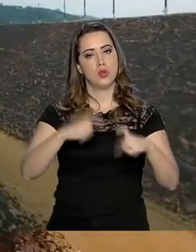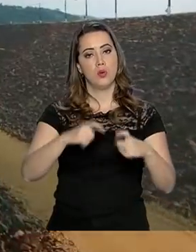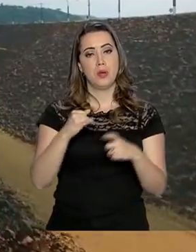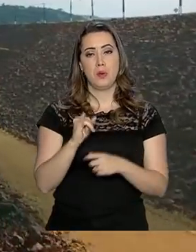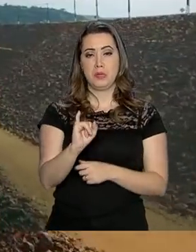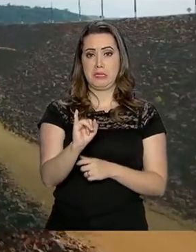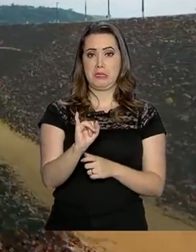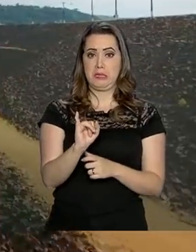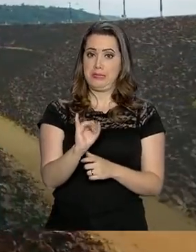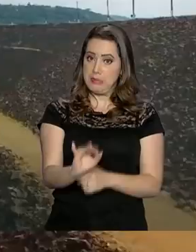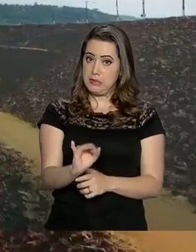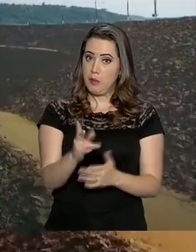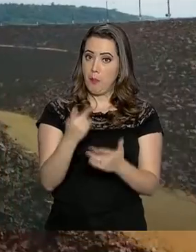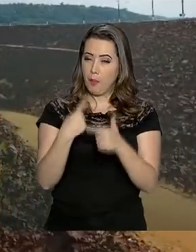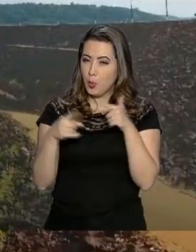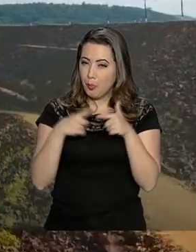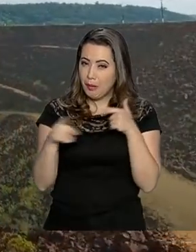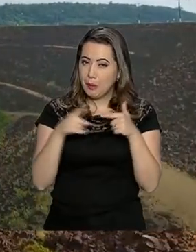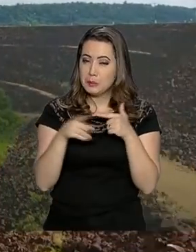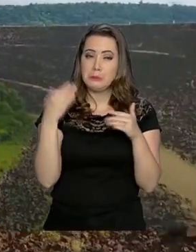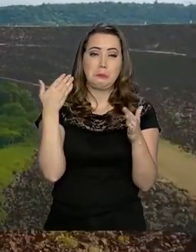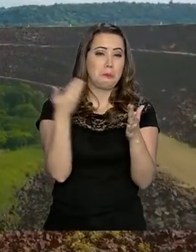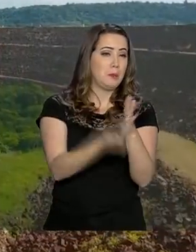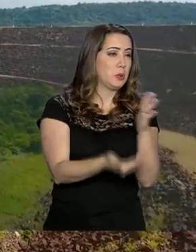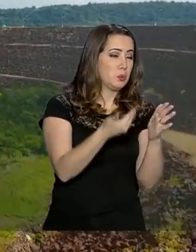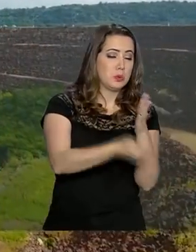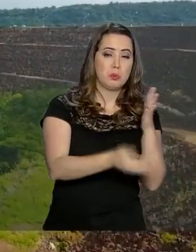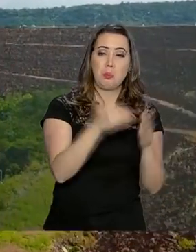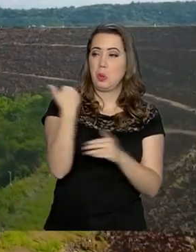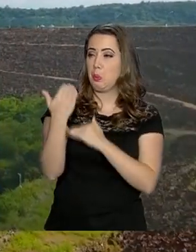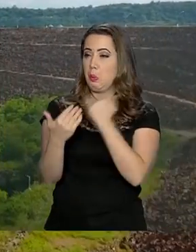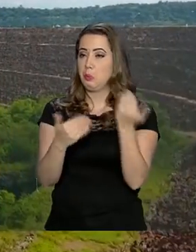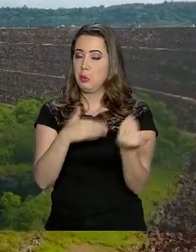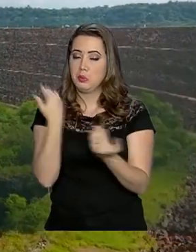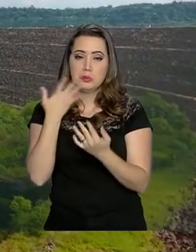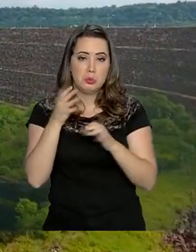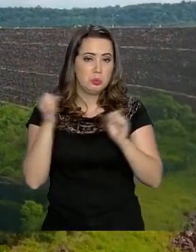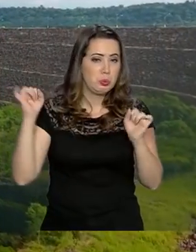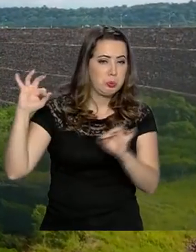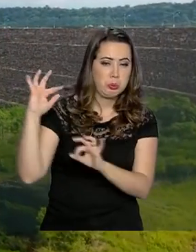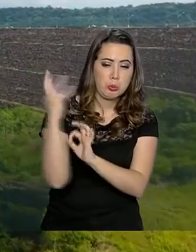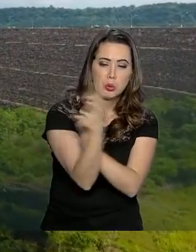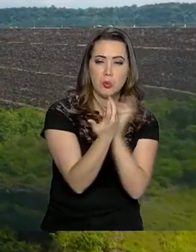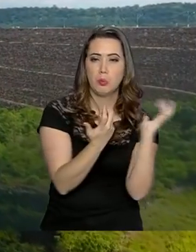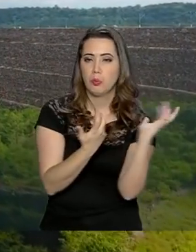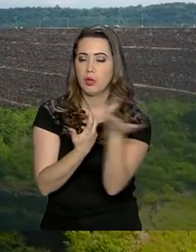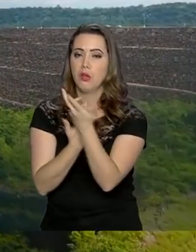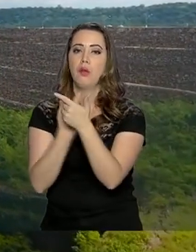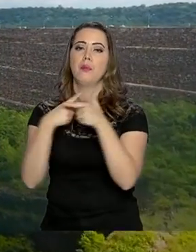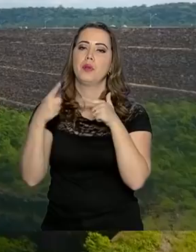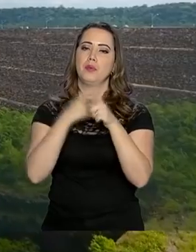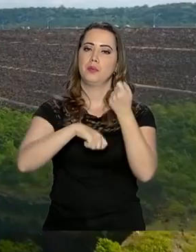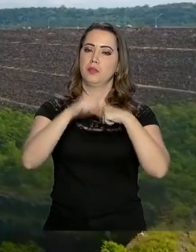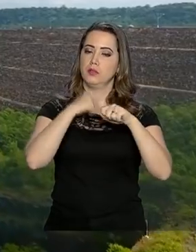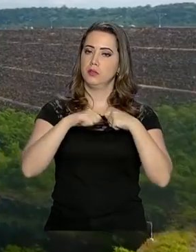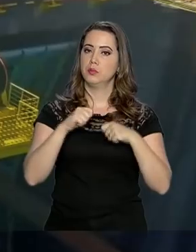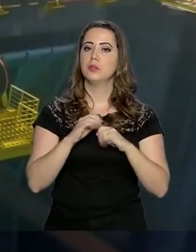um rompimento poderia significar grandes perdas de vida humana, devastação ambiental e prejuízos para a economia.